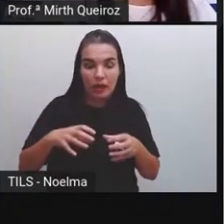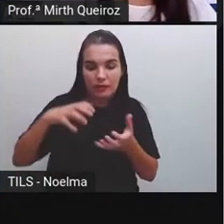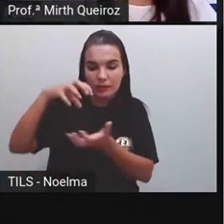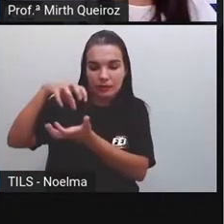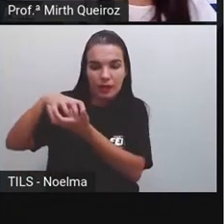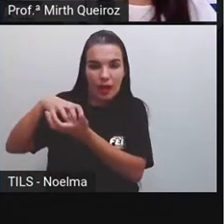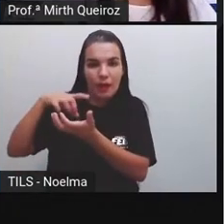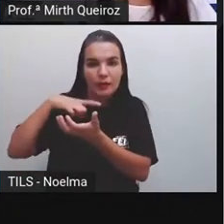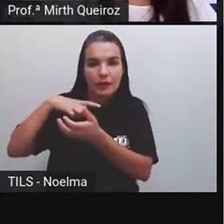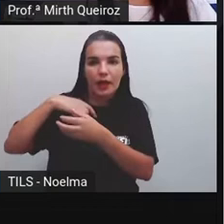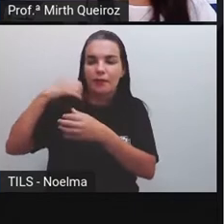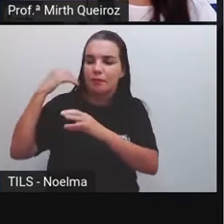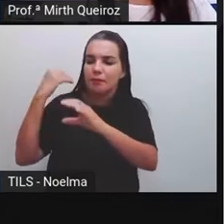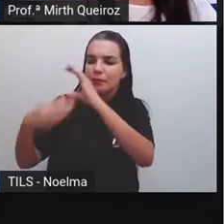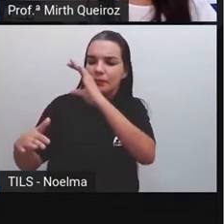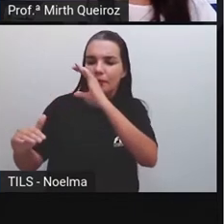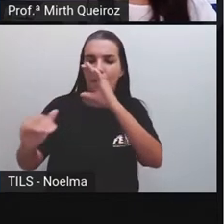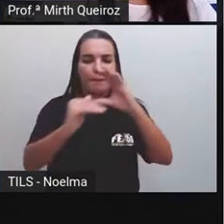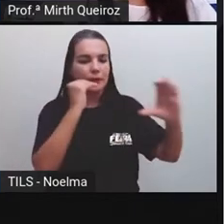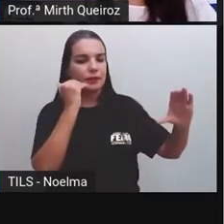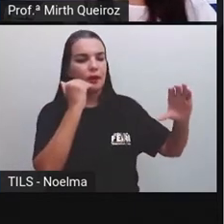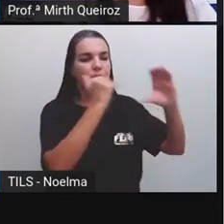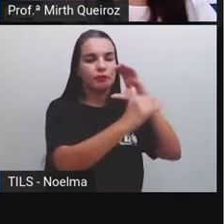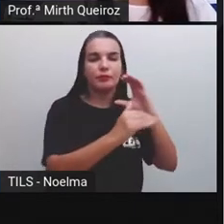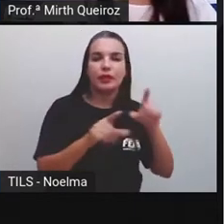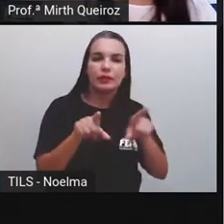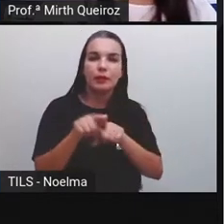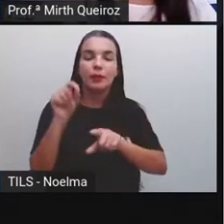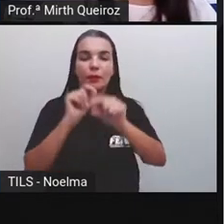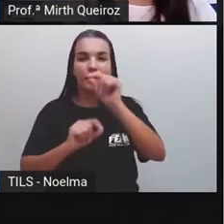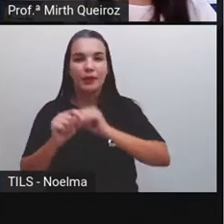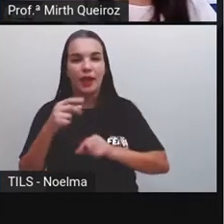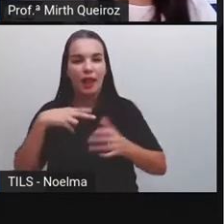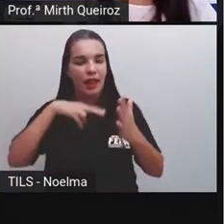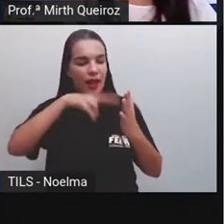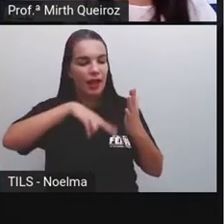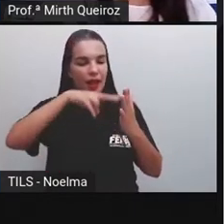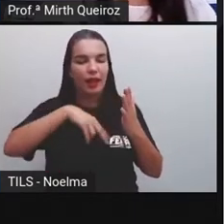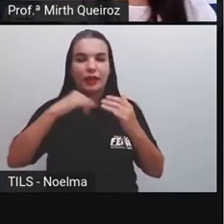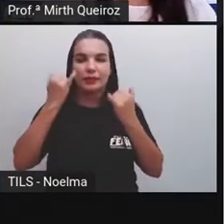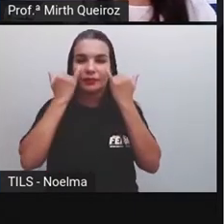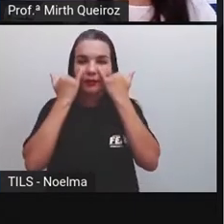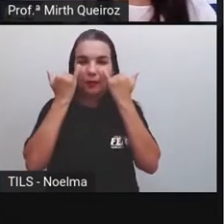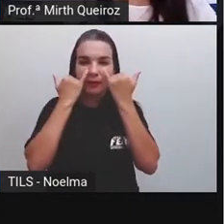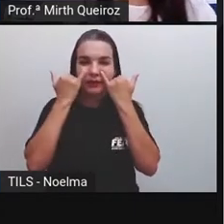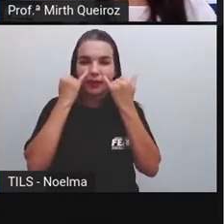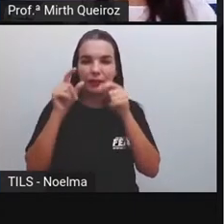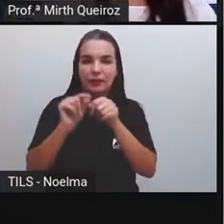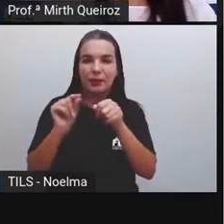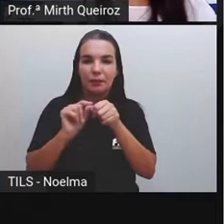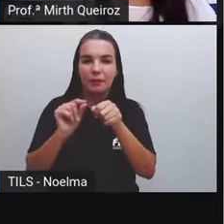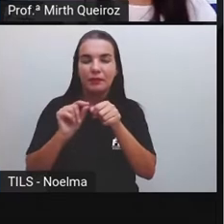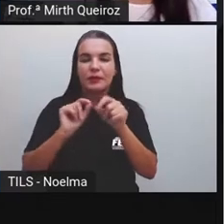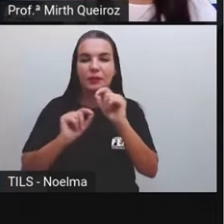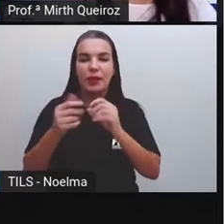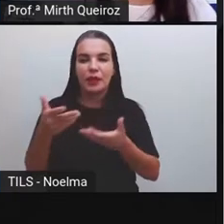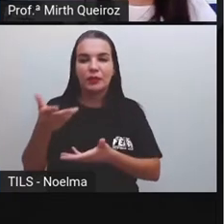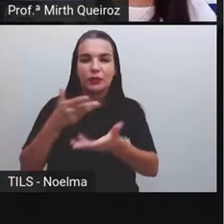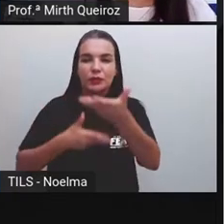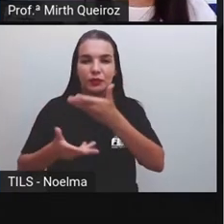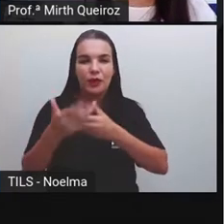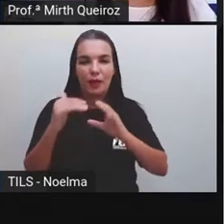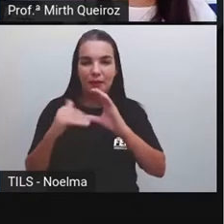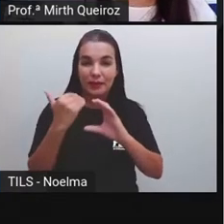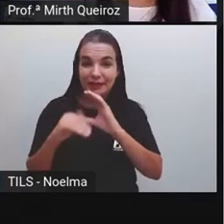era possível Enviar e receber Softwares e dados Ler notícias Trocar mensagens Com outros usuários E é